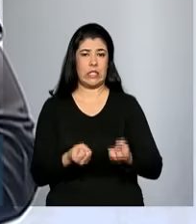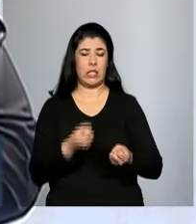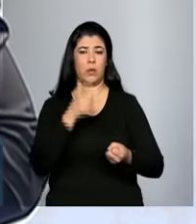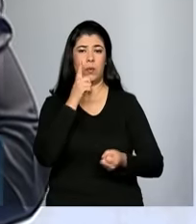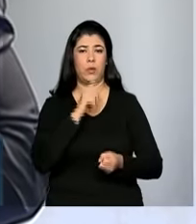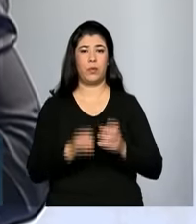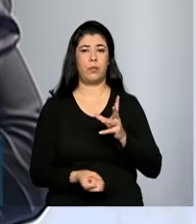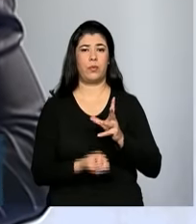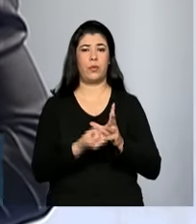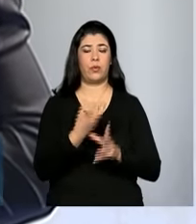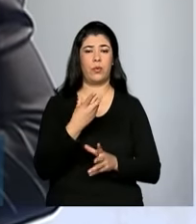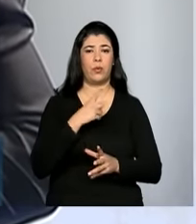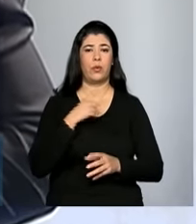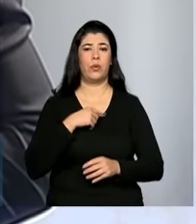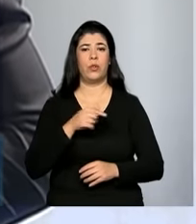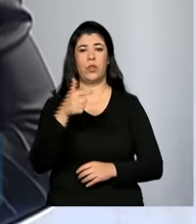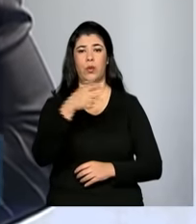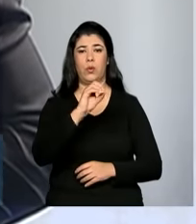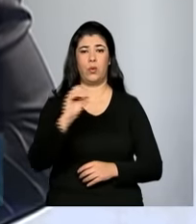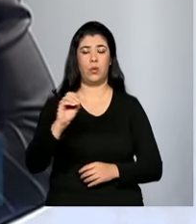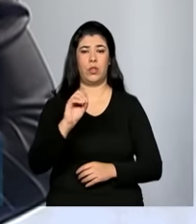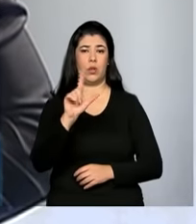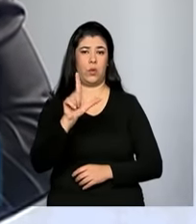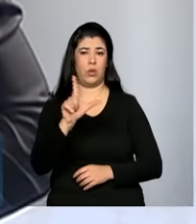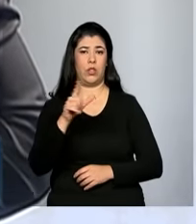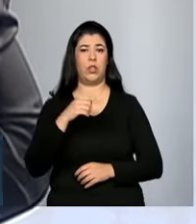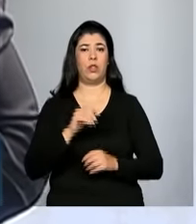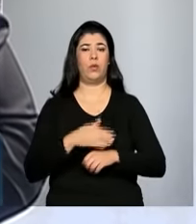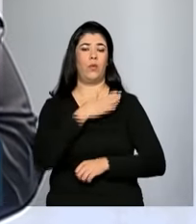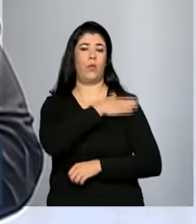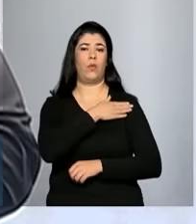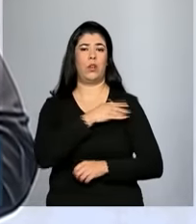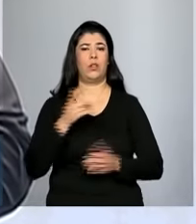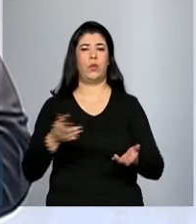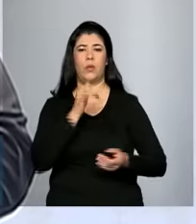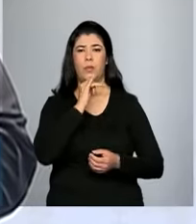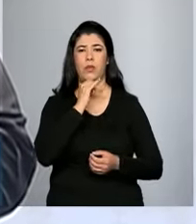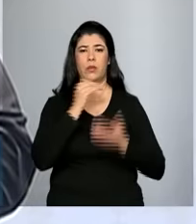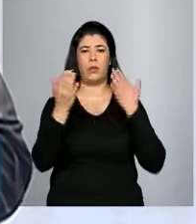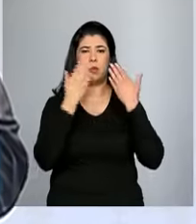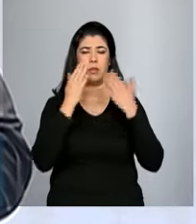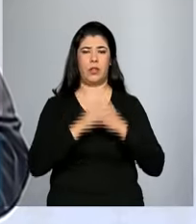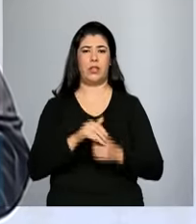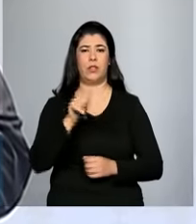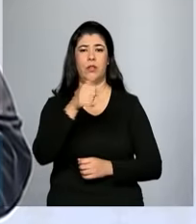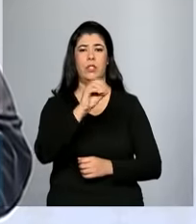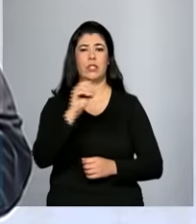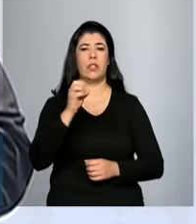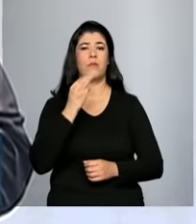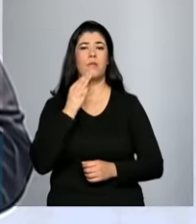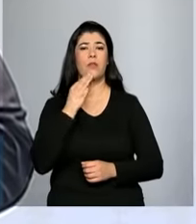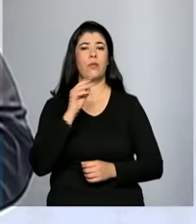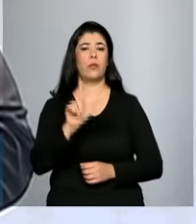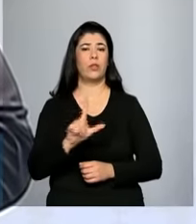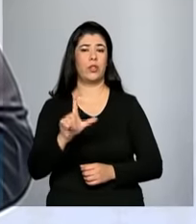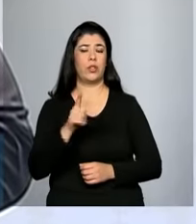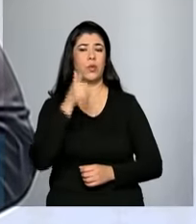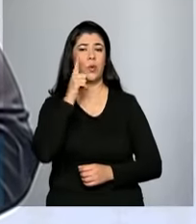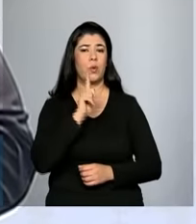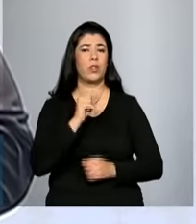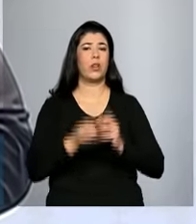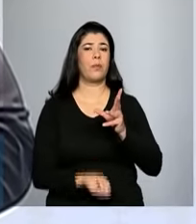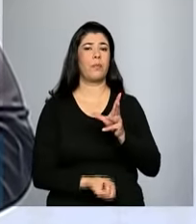Só para ter uma ideia, uma plantação que hoje produza, por exemplo, 100 milhões de litros de etanol de primeira geração, conseguiria